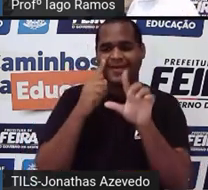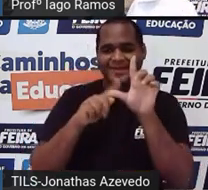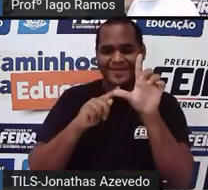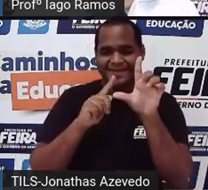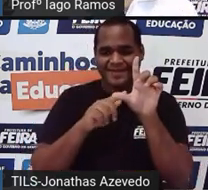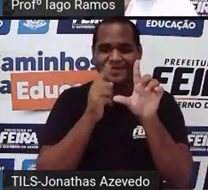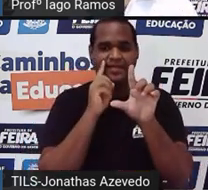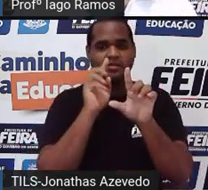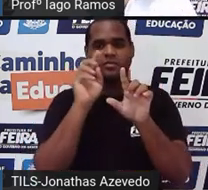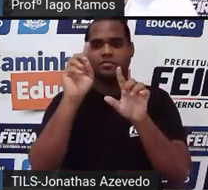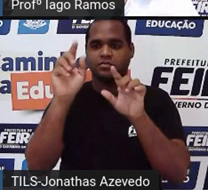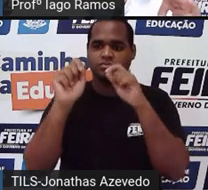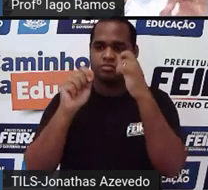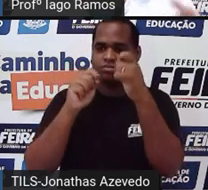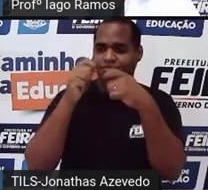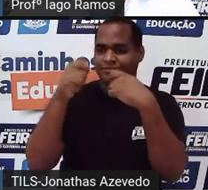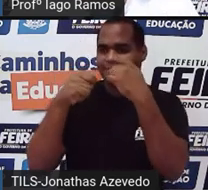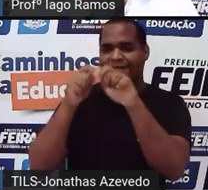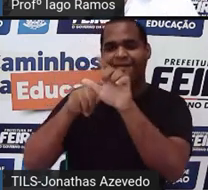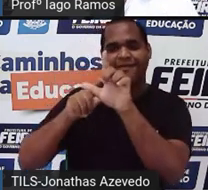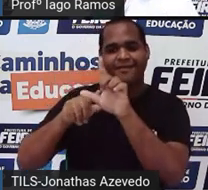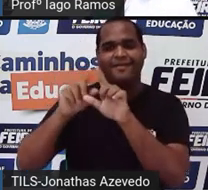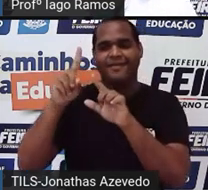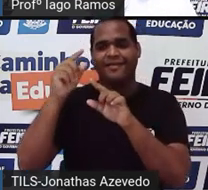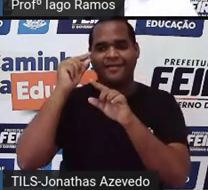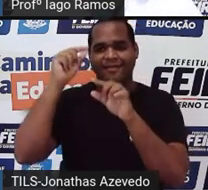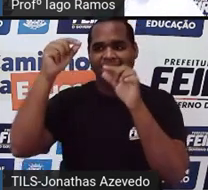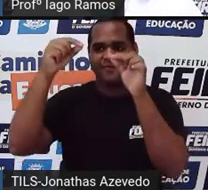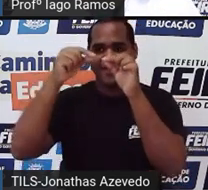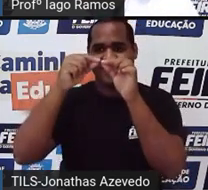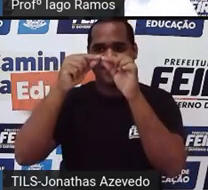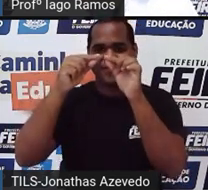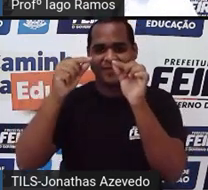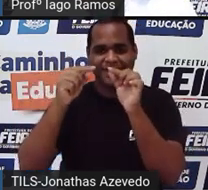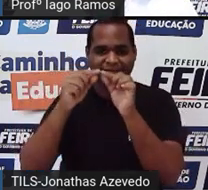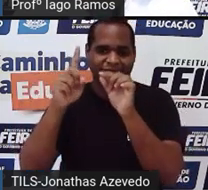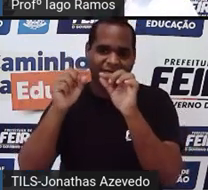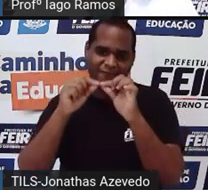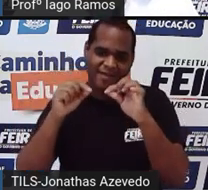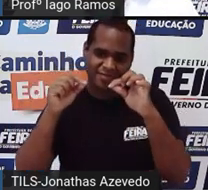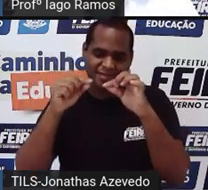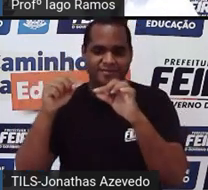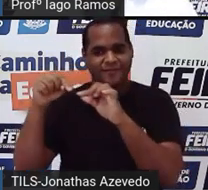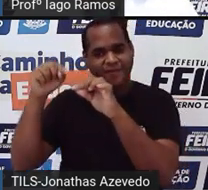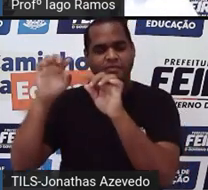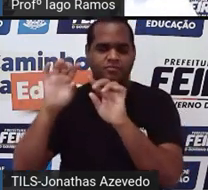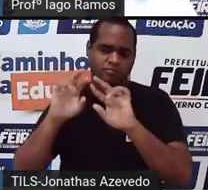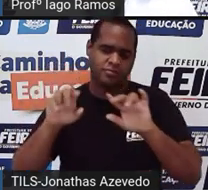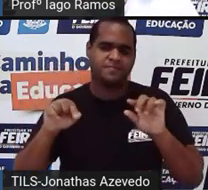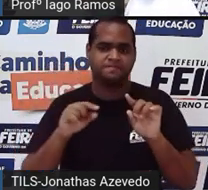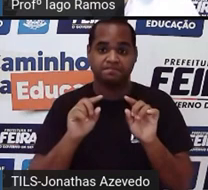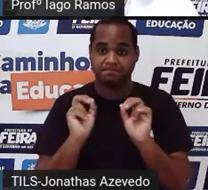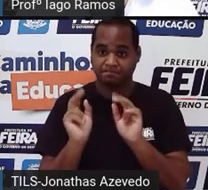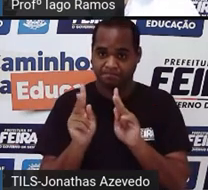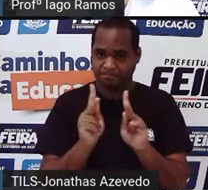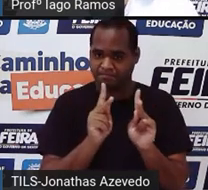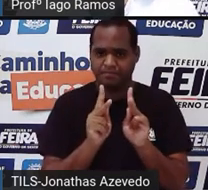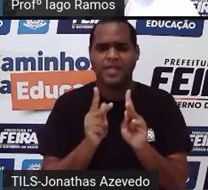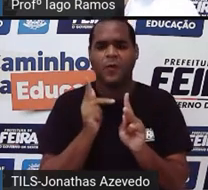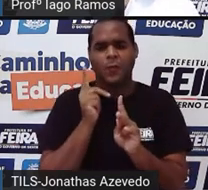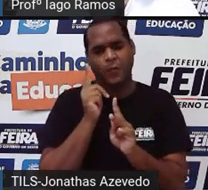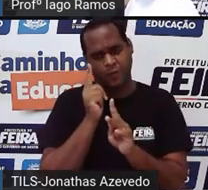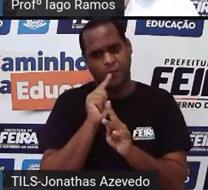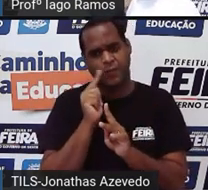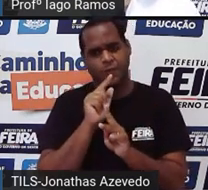daquela ali é para identificar um ponto. São os vértices, né? Os vértices do polígono. Então, beleza. Eu acho que nesse